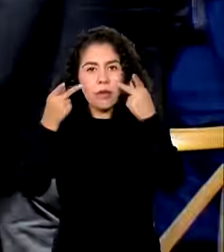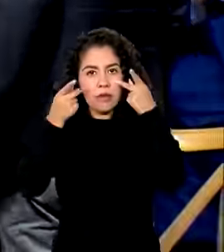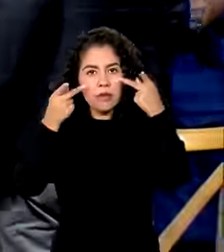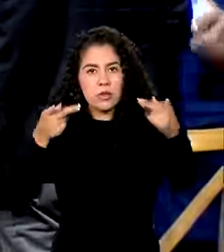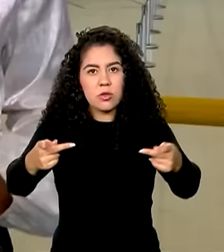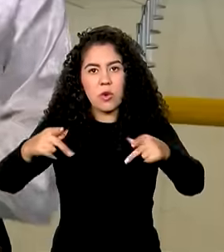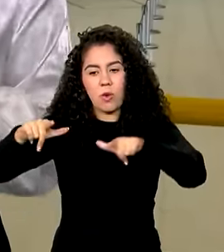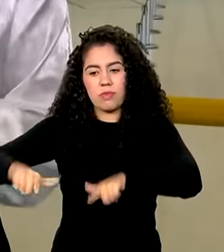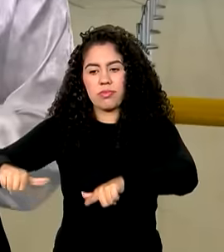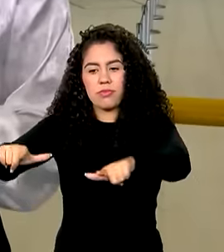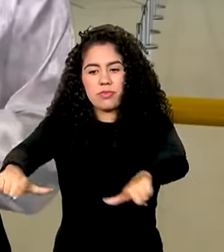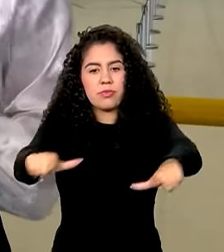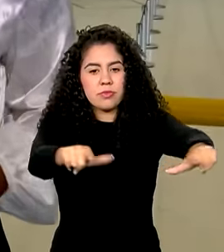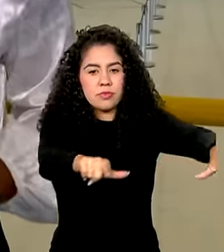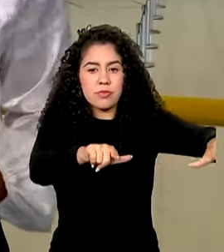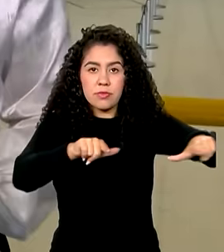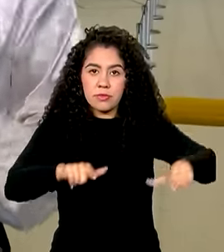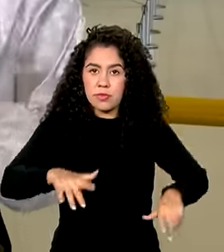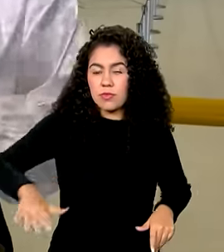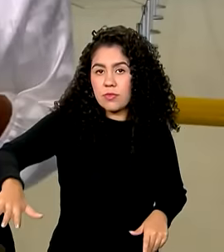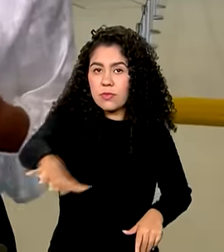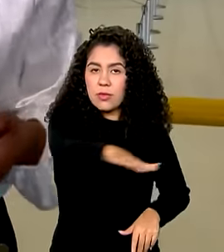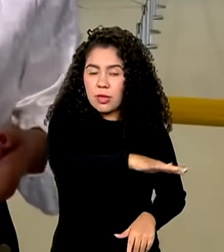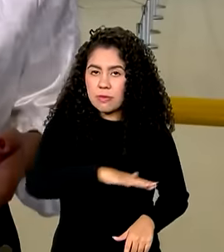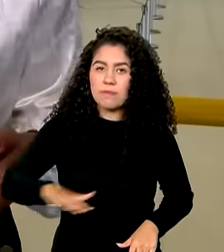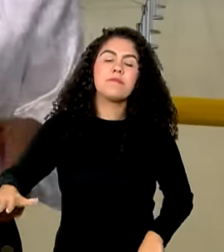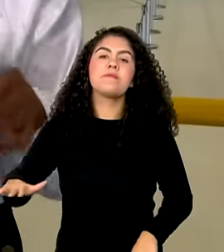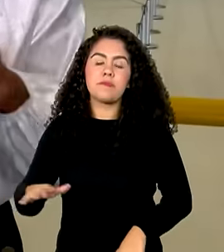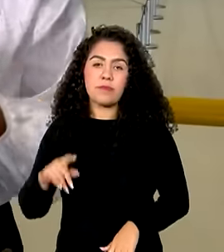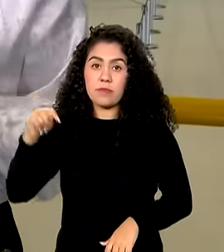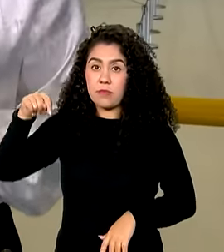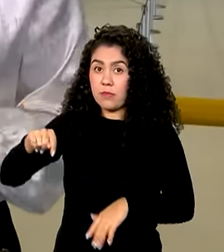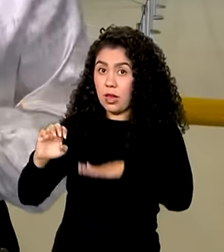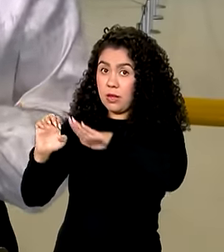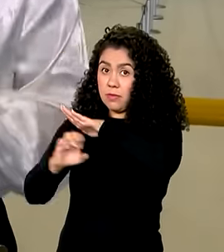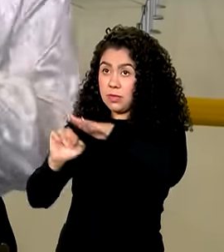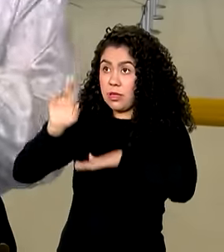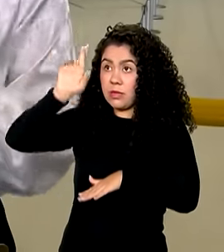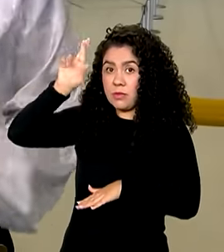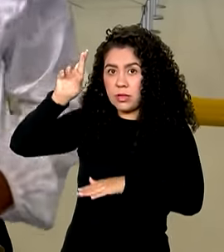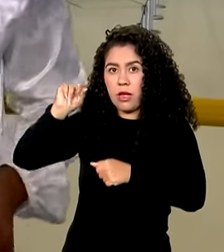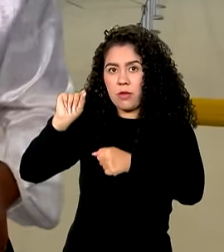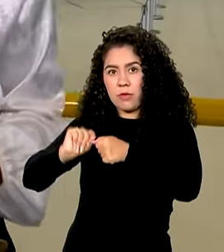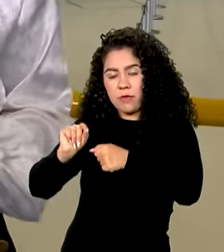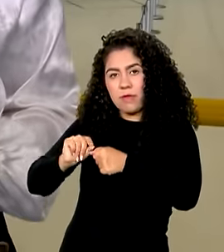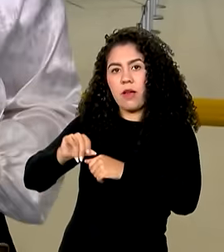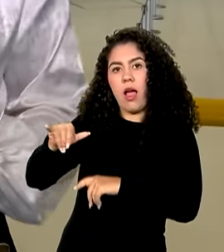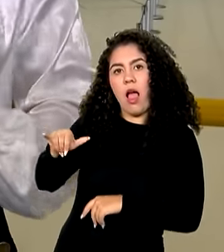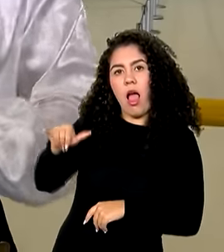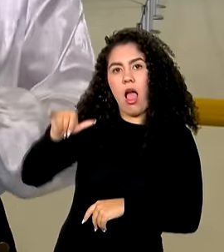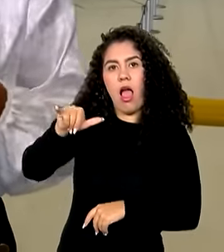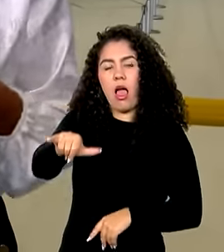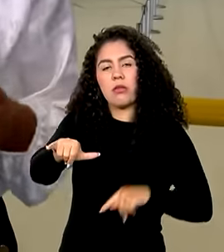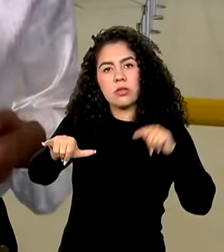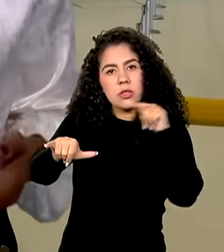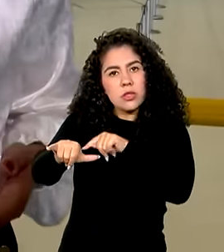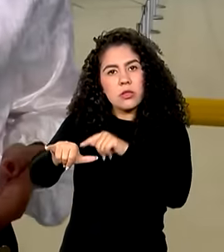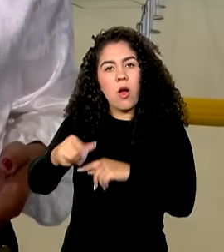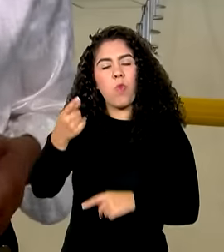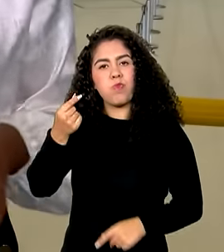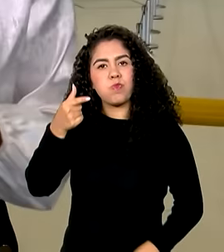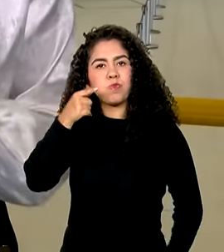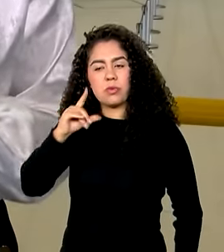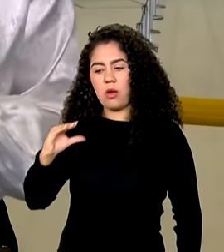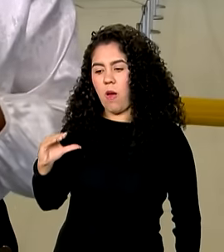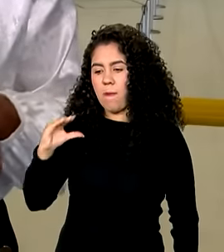instalações. Mais uma vez, a fabricante de aviões brasileira recebe investimentos para fomentar a